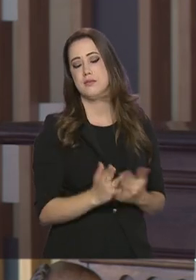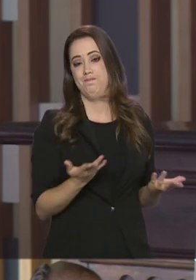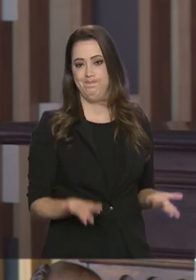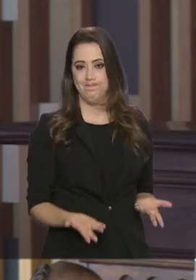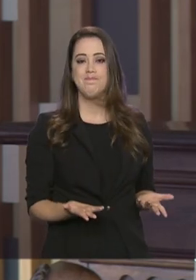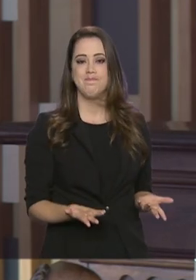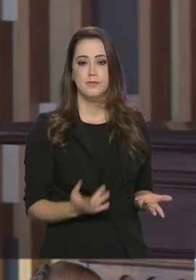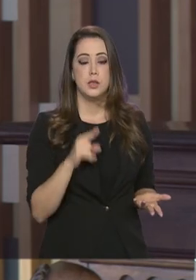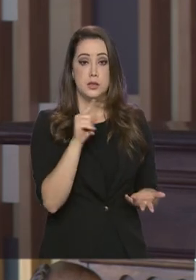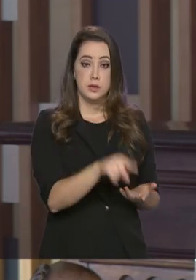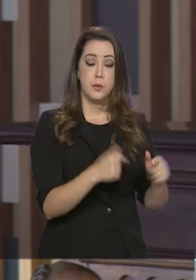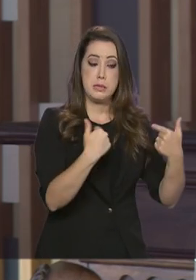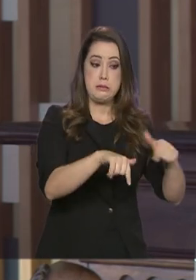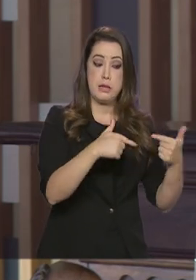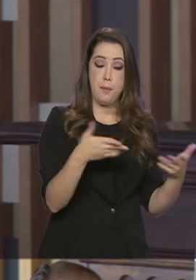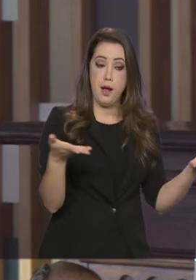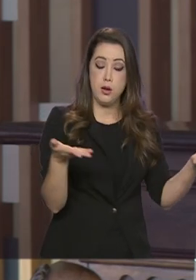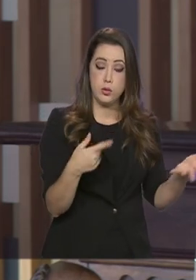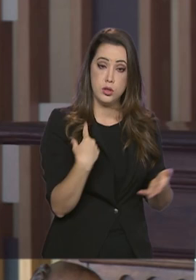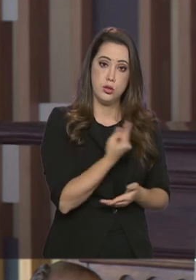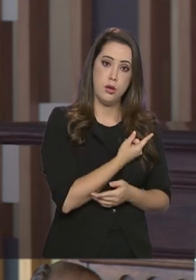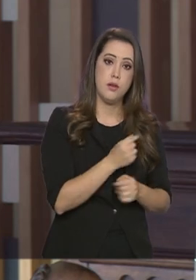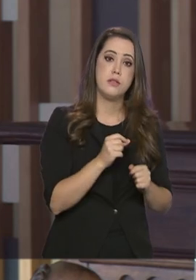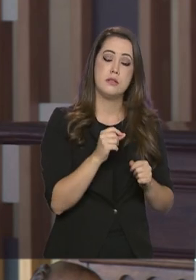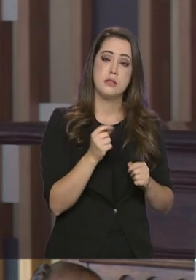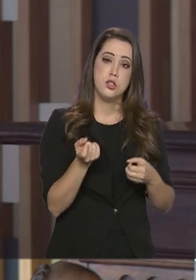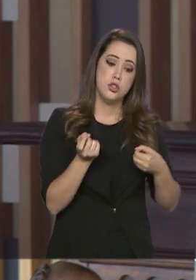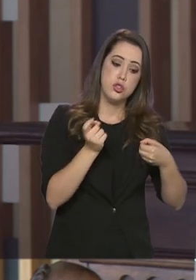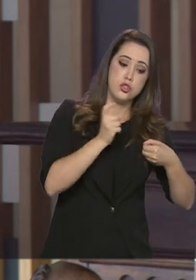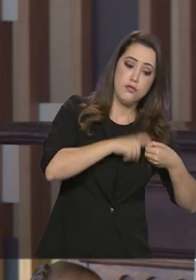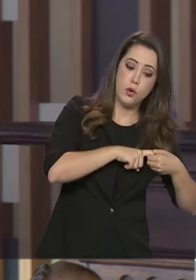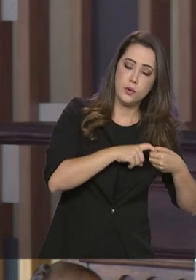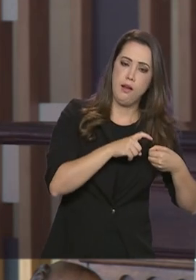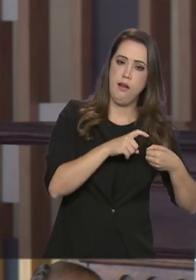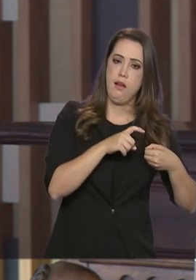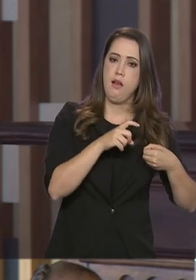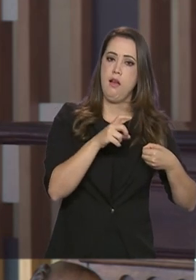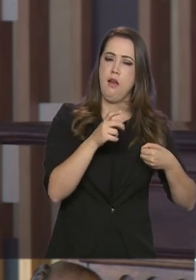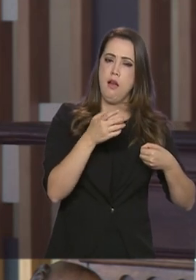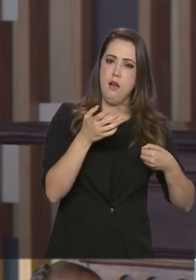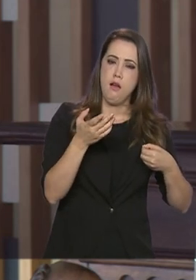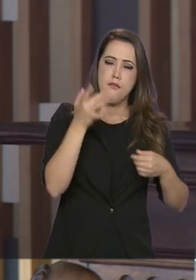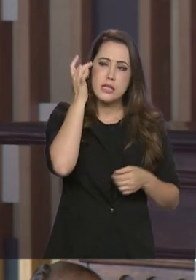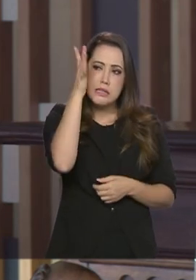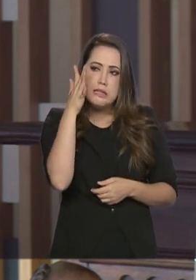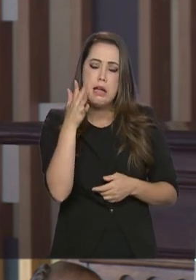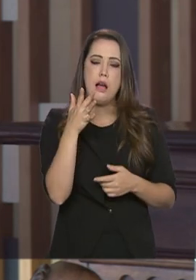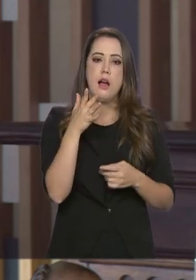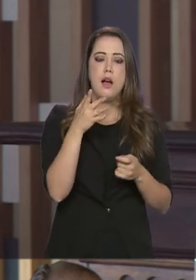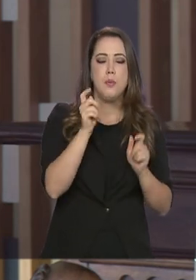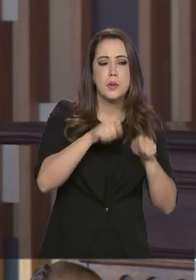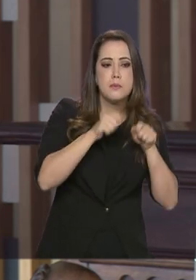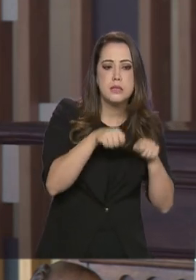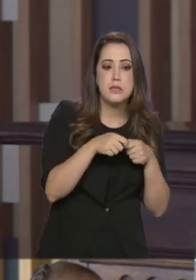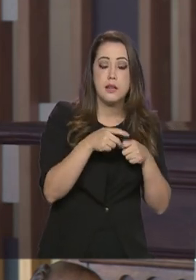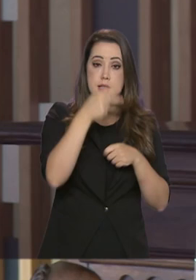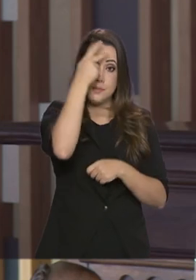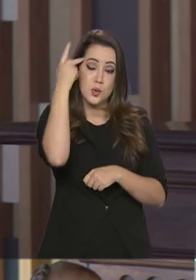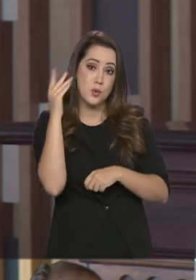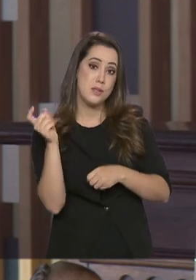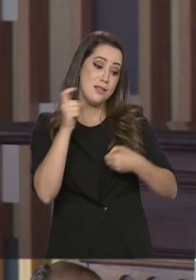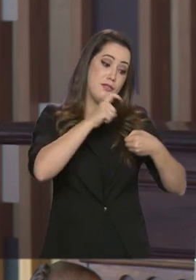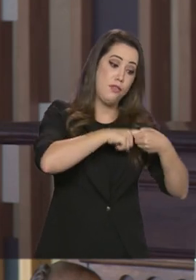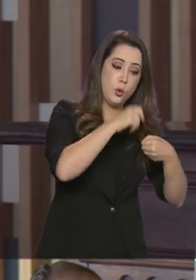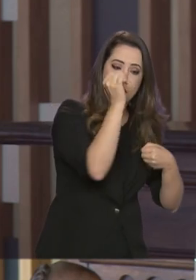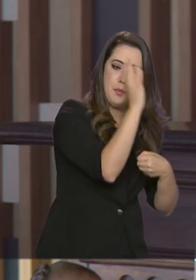essa atuação, né? De conseguir facilitar, permitir o embarque desses brasileiros